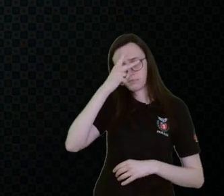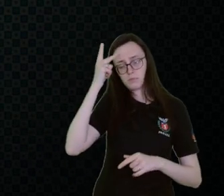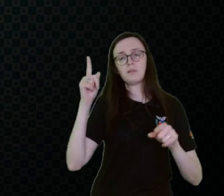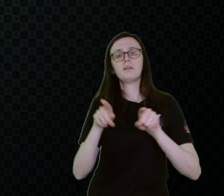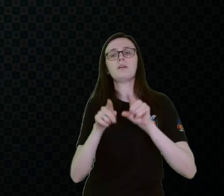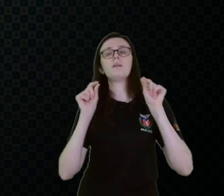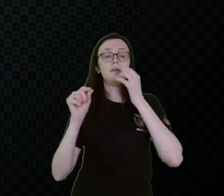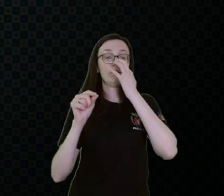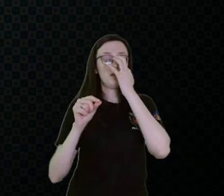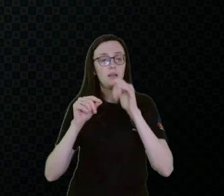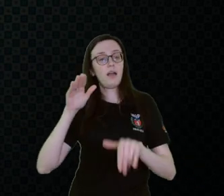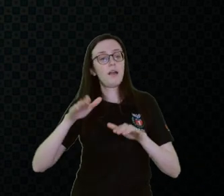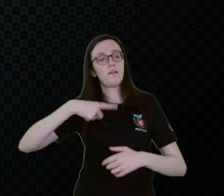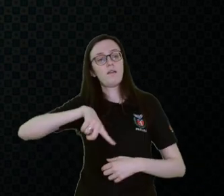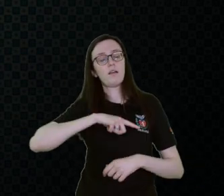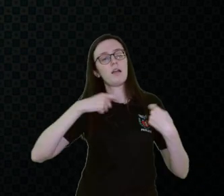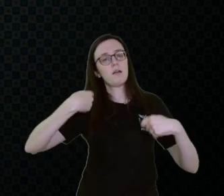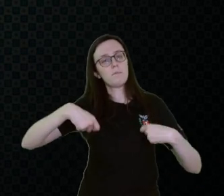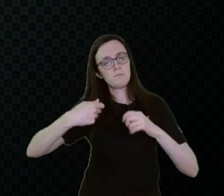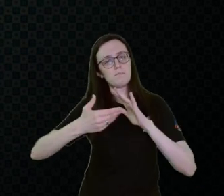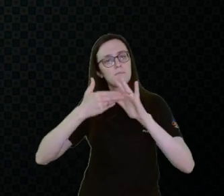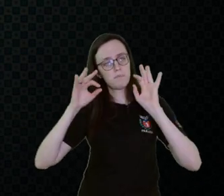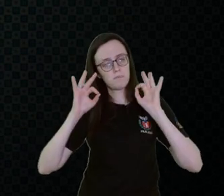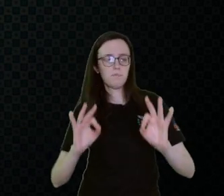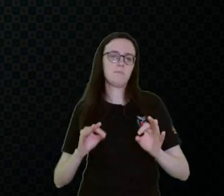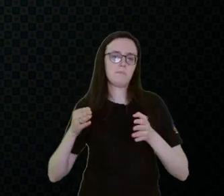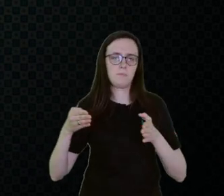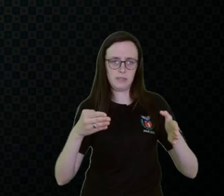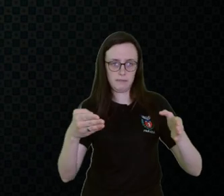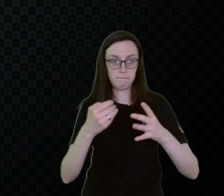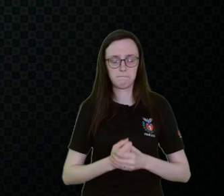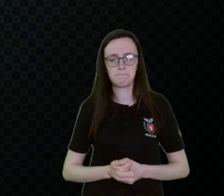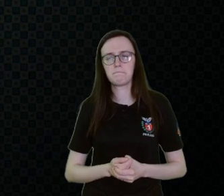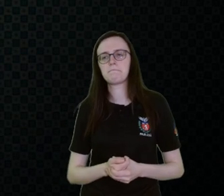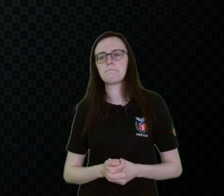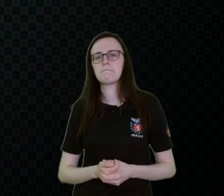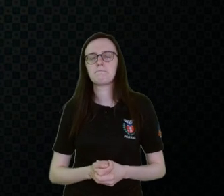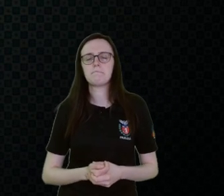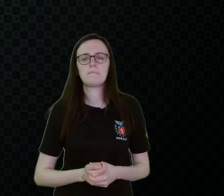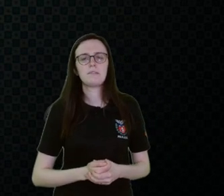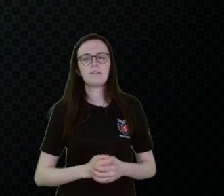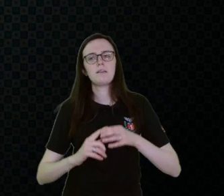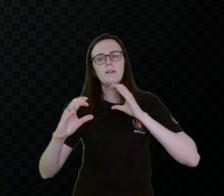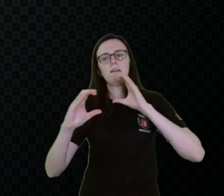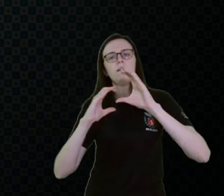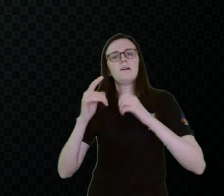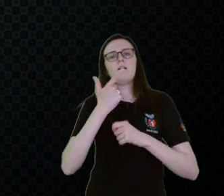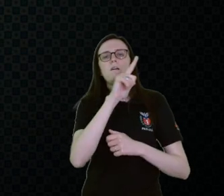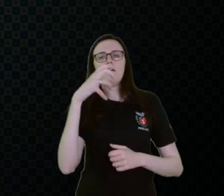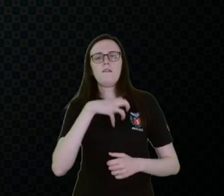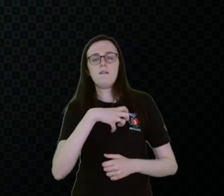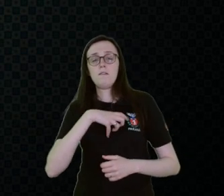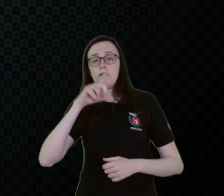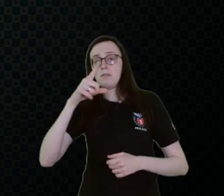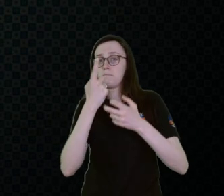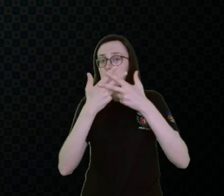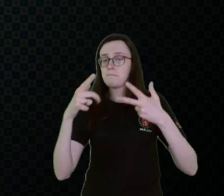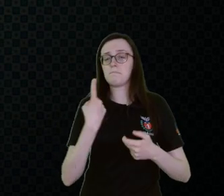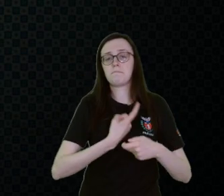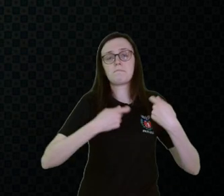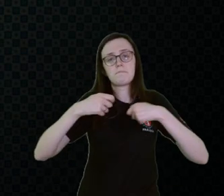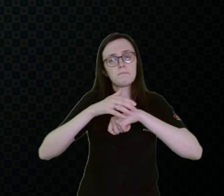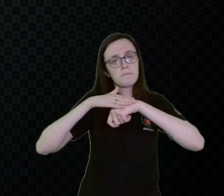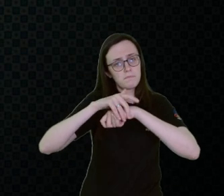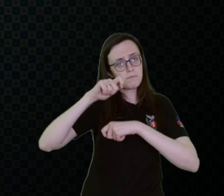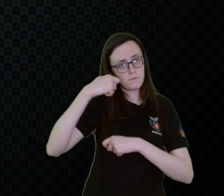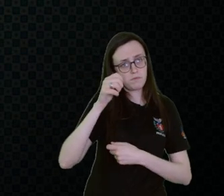E muitas vezes a gente vai ter que retirar, sim, dessas rotas, tá. Bom, a comunicação alternativa. Então, outro item que a gente vai falar um